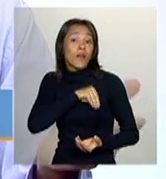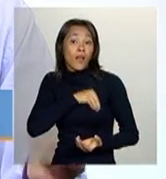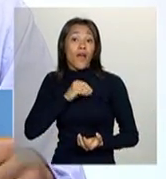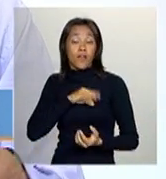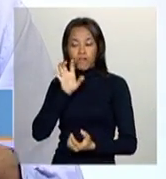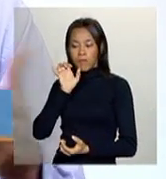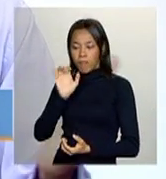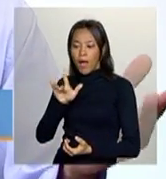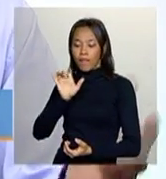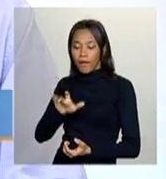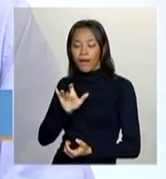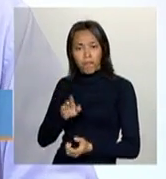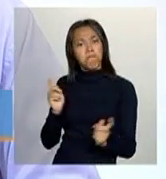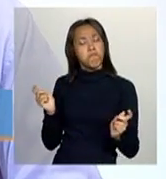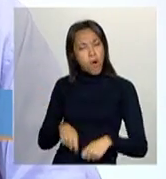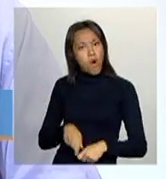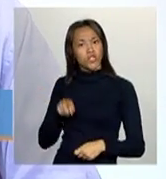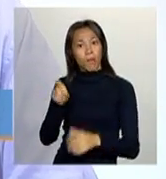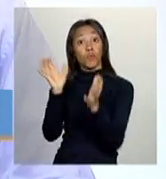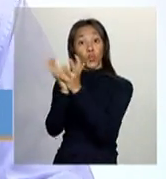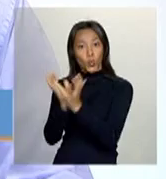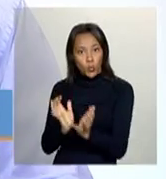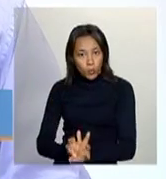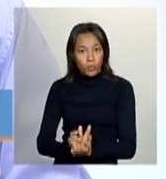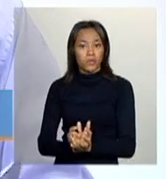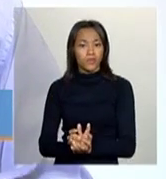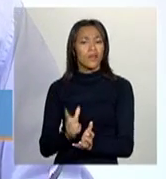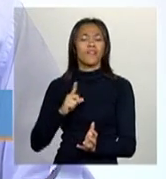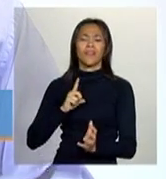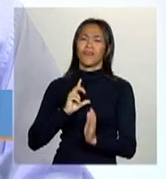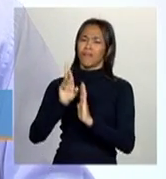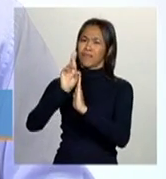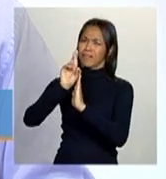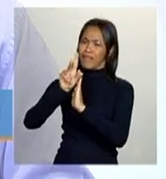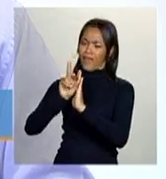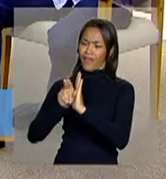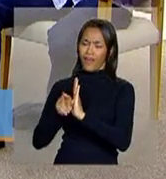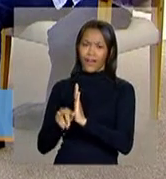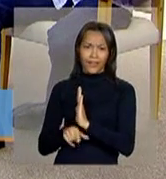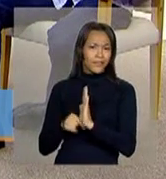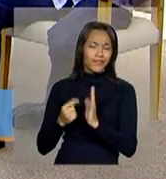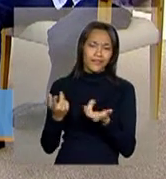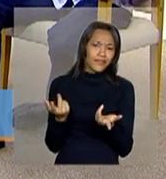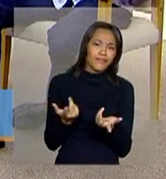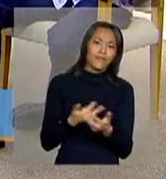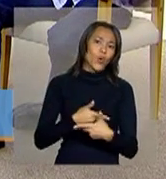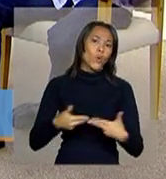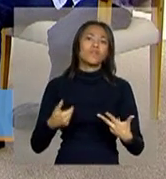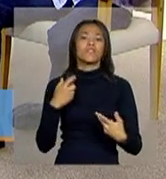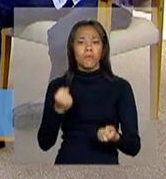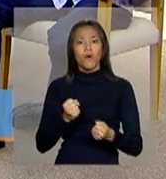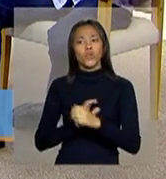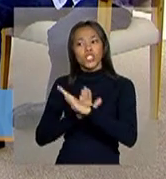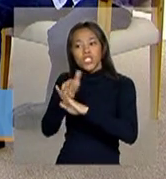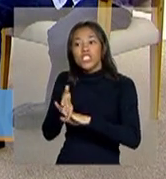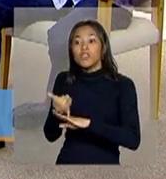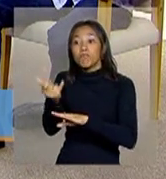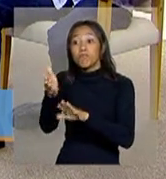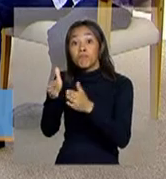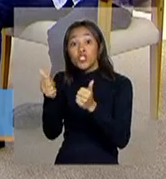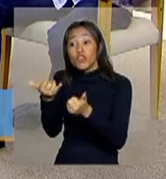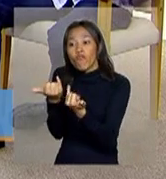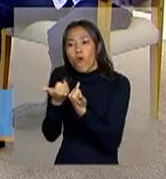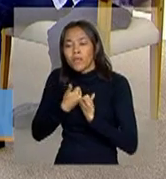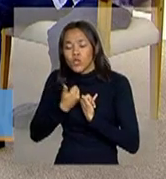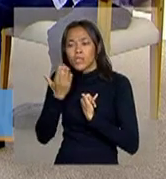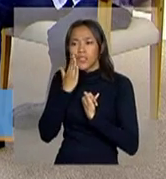escolaridade. Ou seja, tem uma série já de possibilidades de extração de dados de você obter